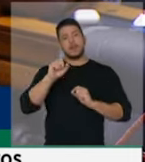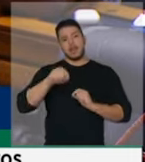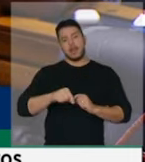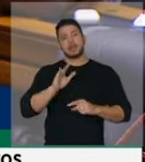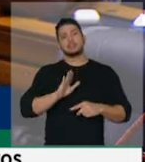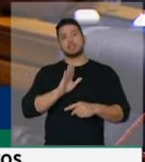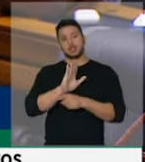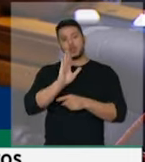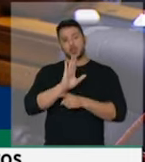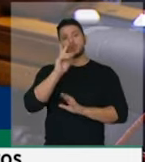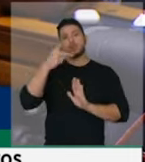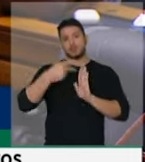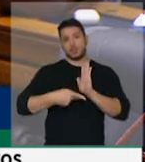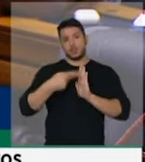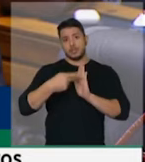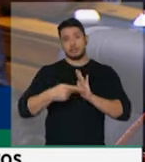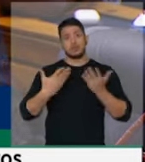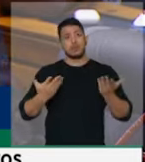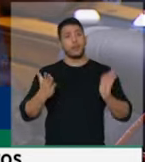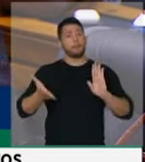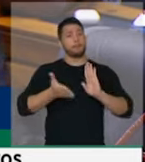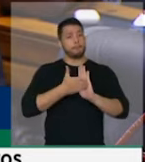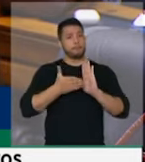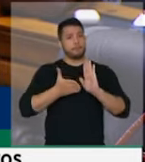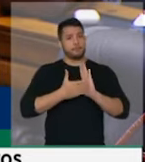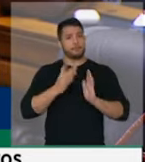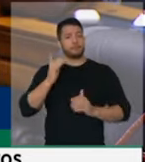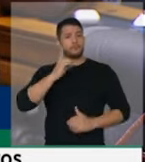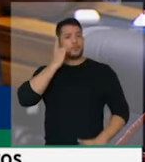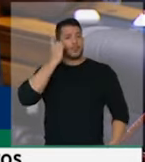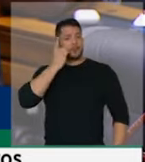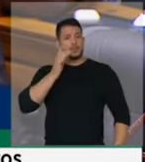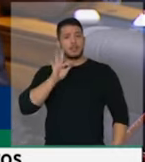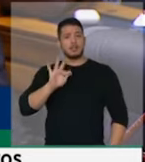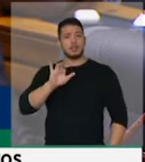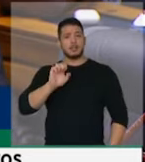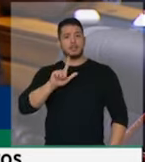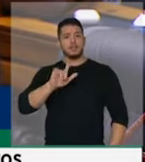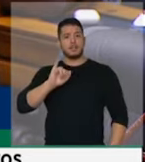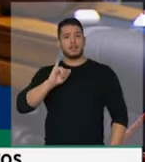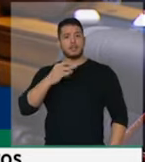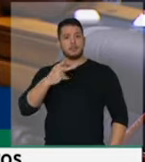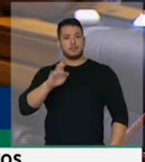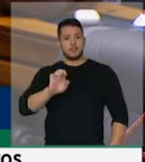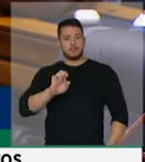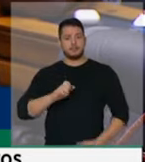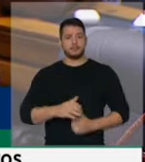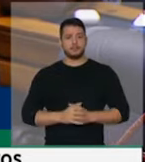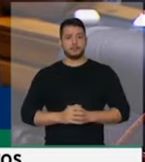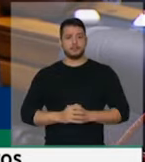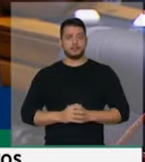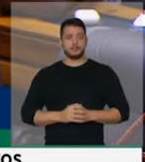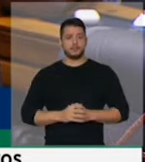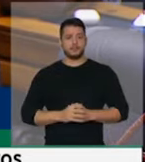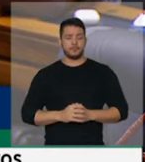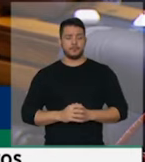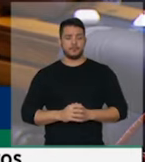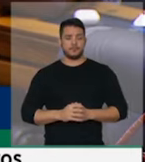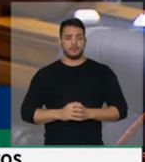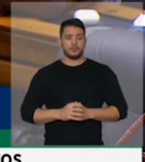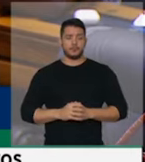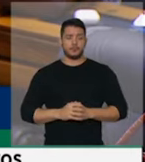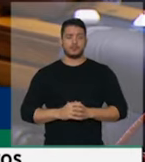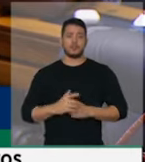que é esse projeto. Então, parabenizo aqui o deputado Filipe Carreira e a relatora Renata por terem feito um